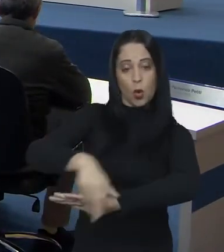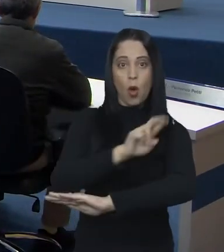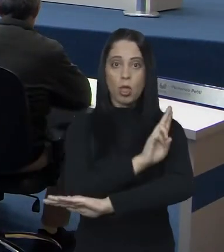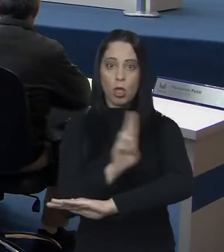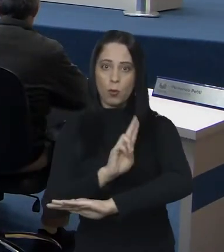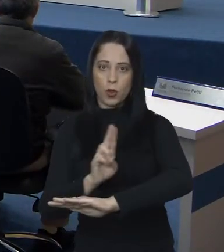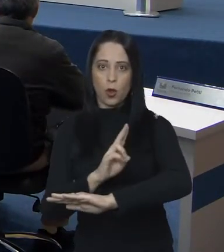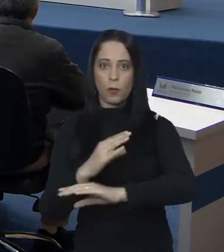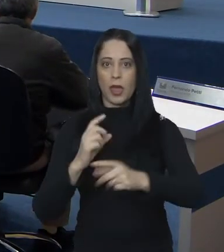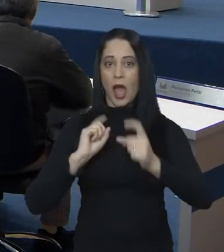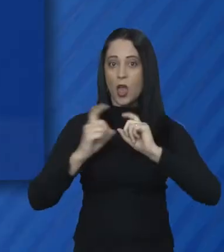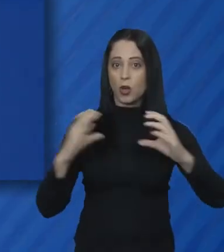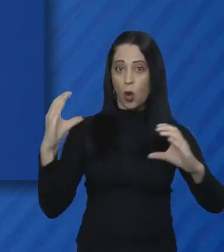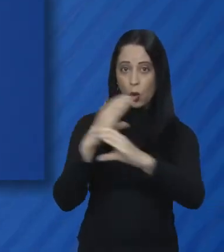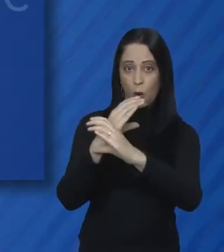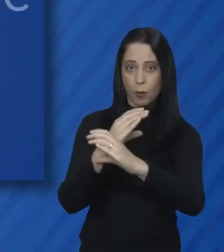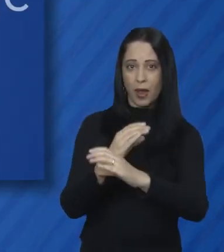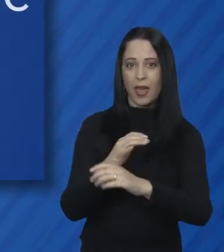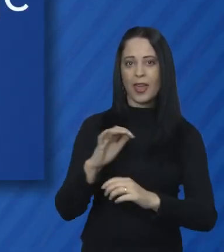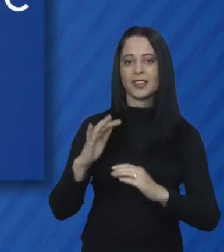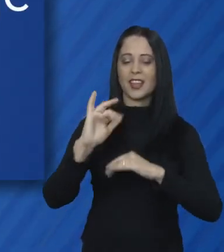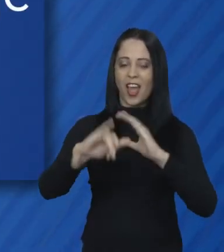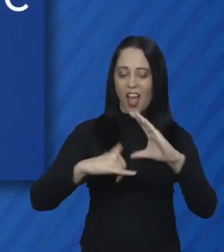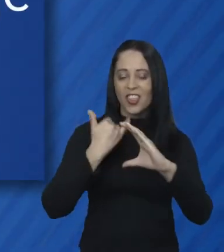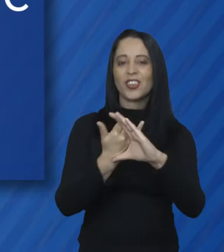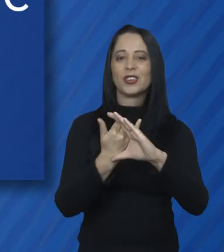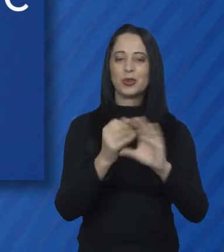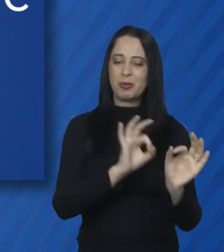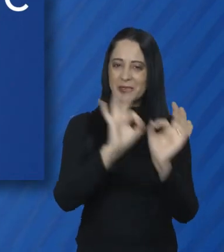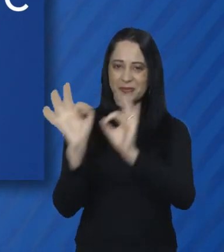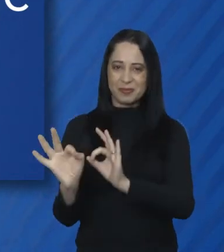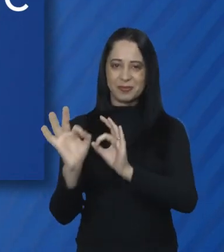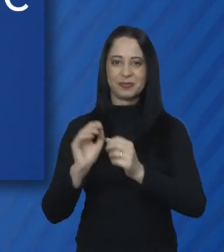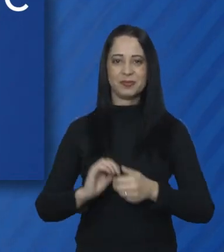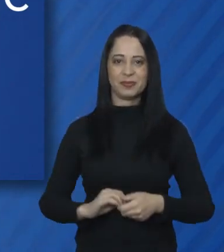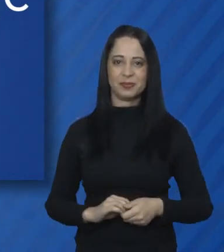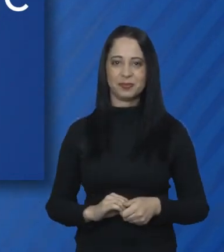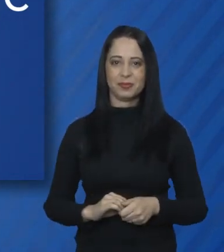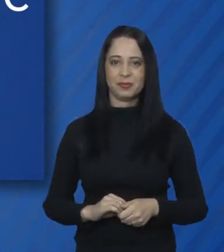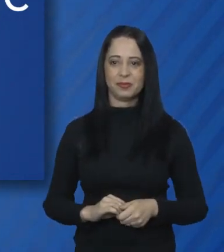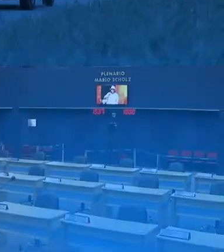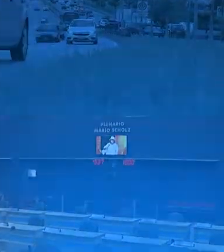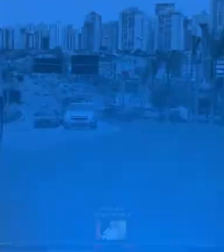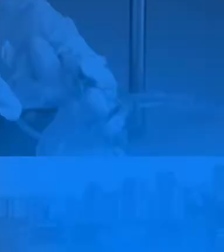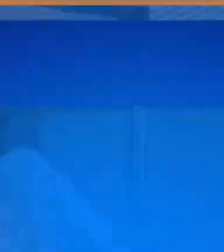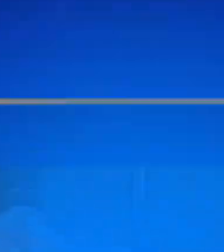denominação de ruas na cidade. A sessão na íntegra você confere no nosso canal do YouTube.